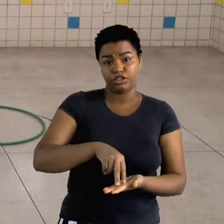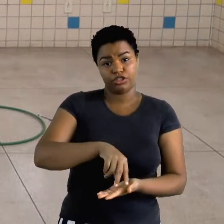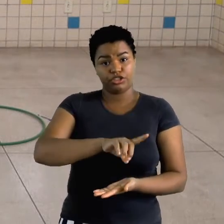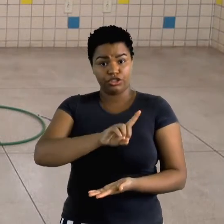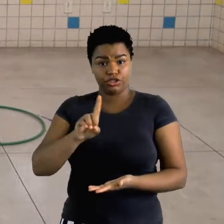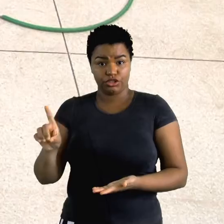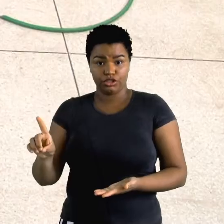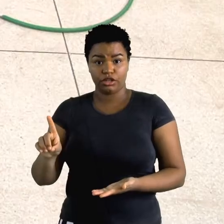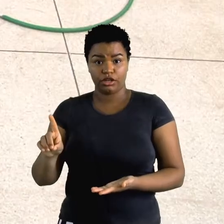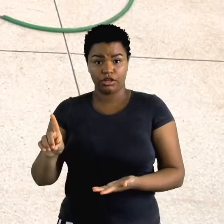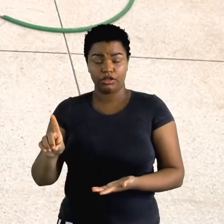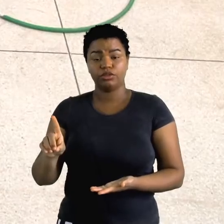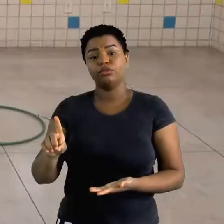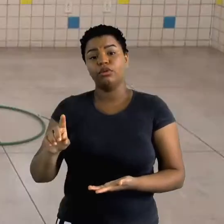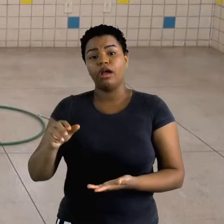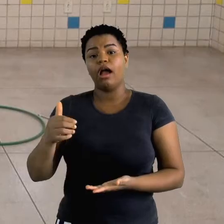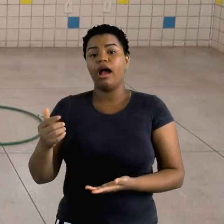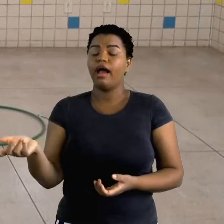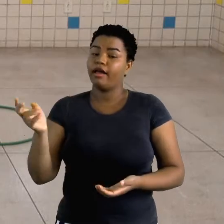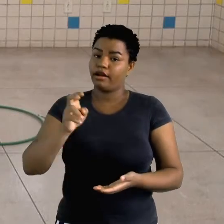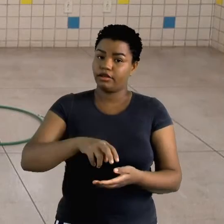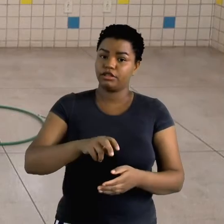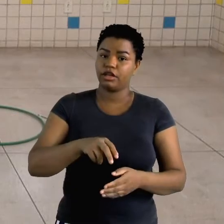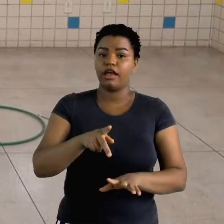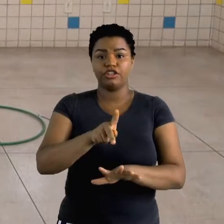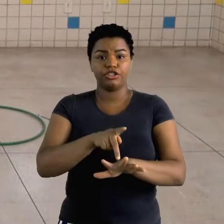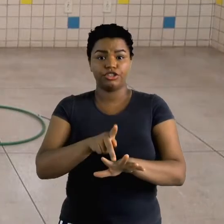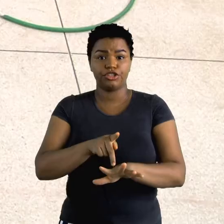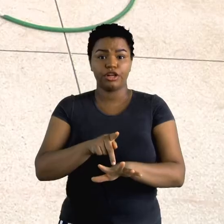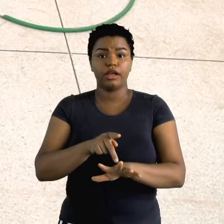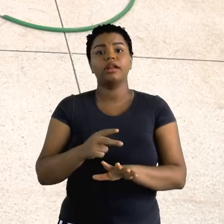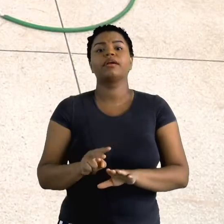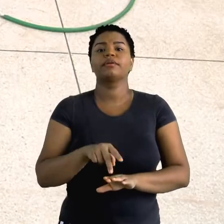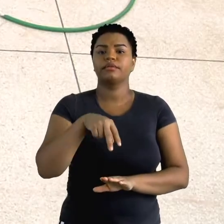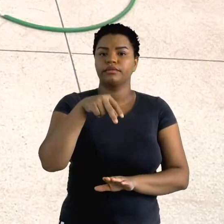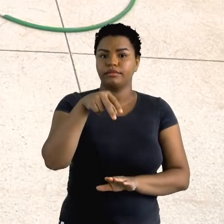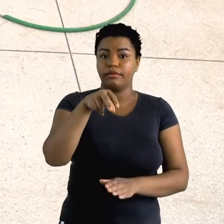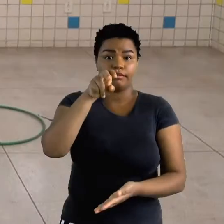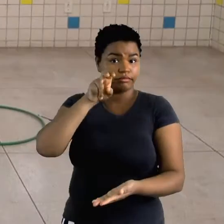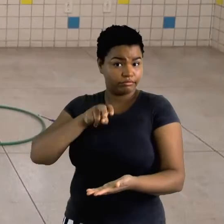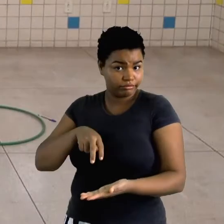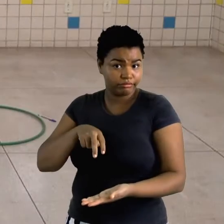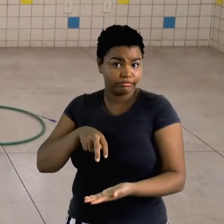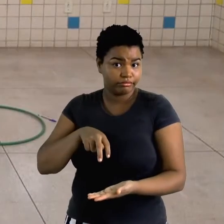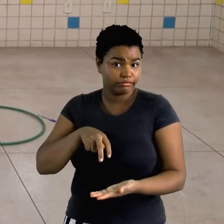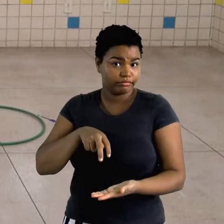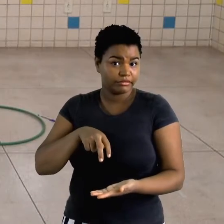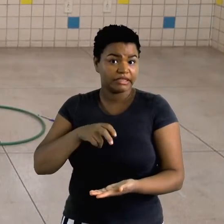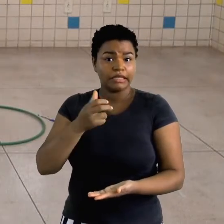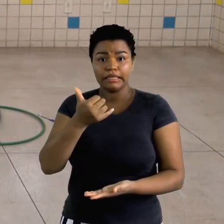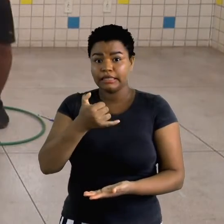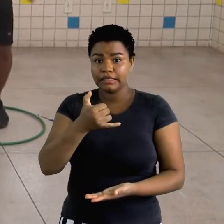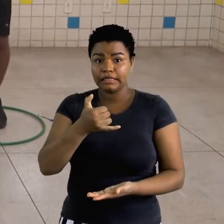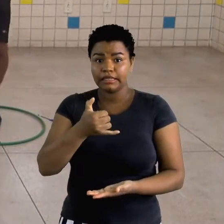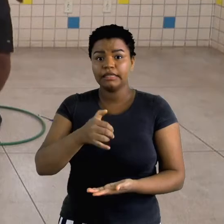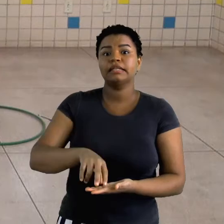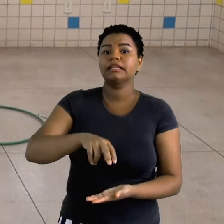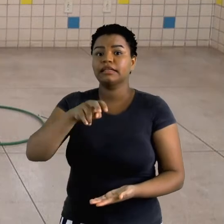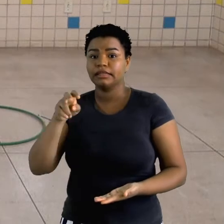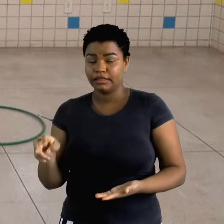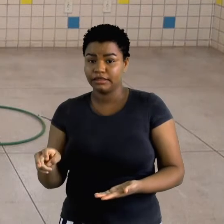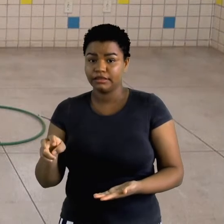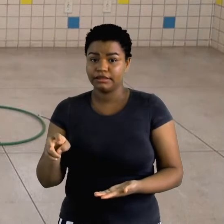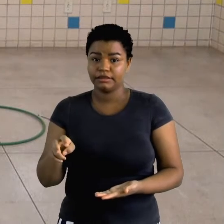E a borracha, frente. Chinela, onde está a chinela? Atrás. E a caneta, do lado.